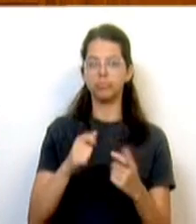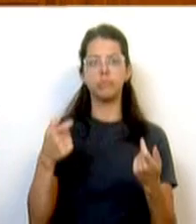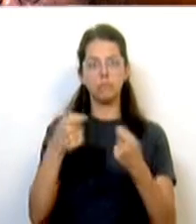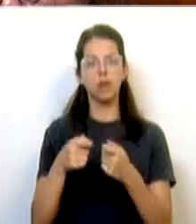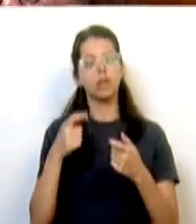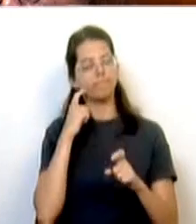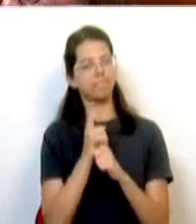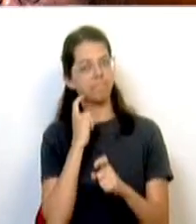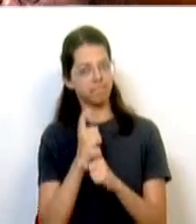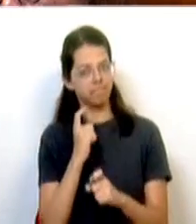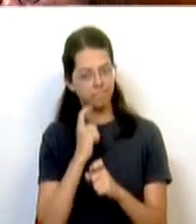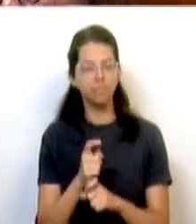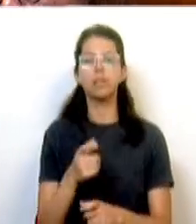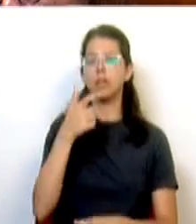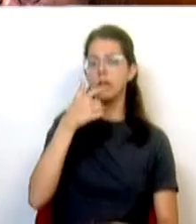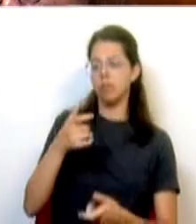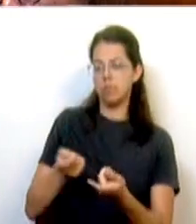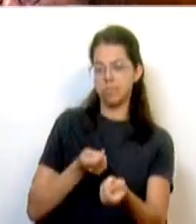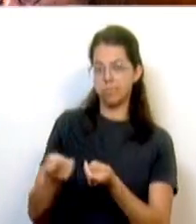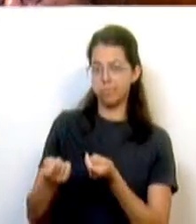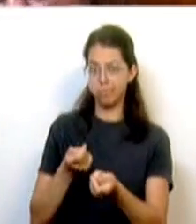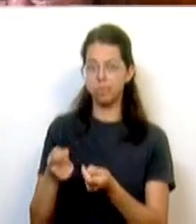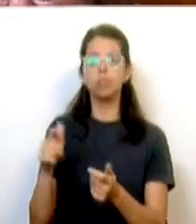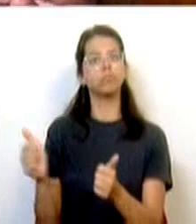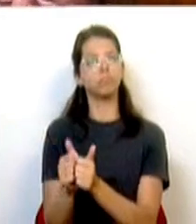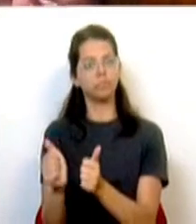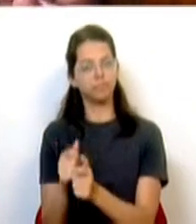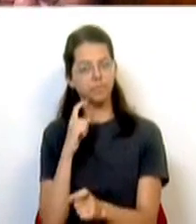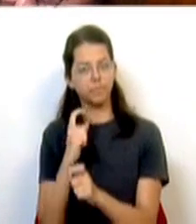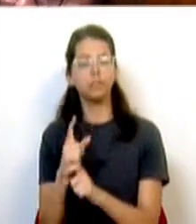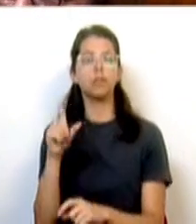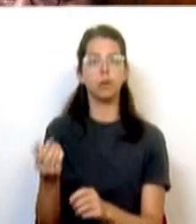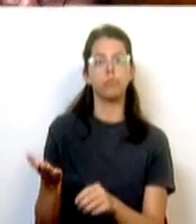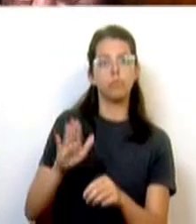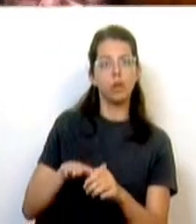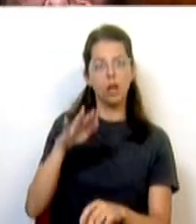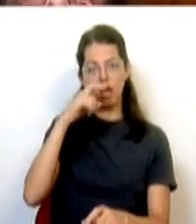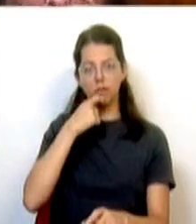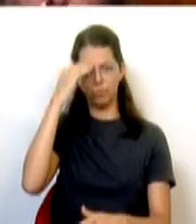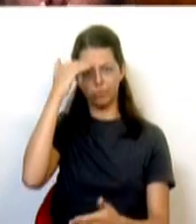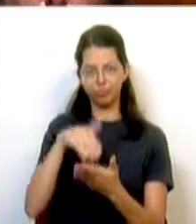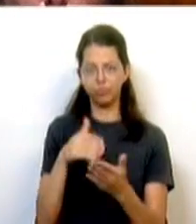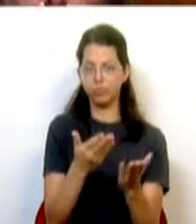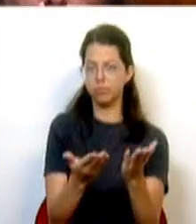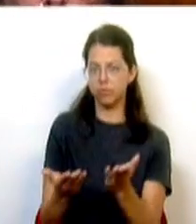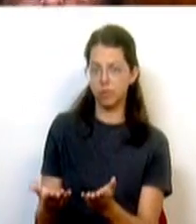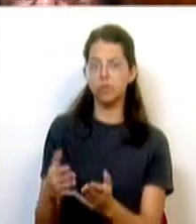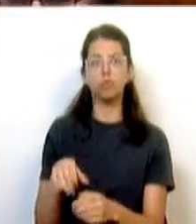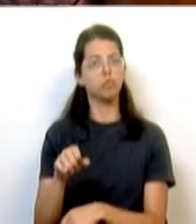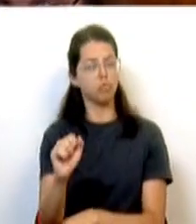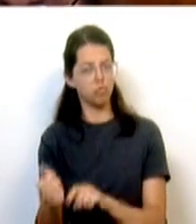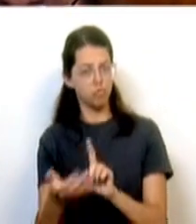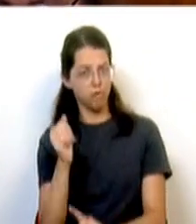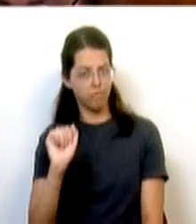acompanhados, os gestores sejam responsabilizados e sejam compensados também pelos resultados que atingem.